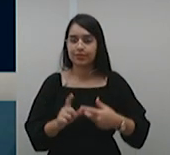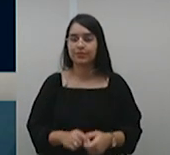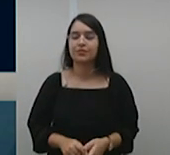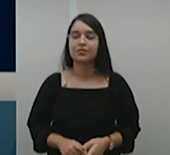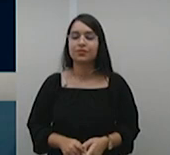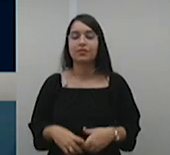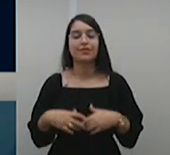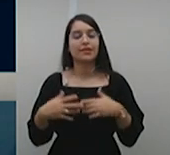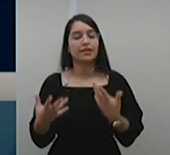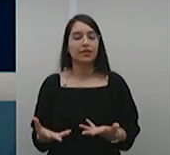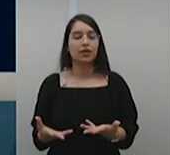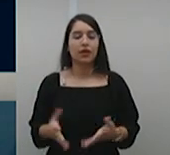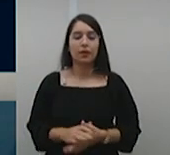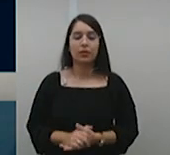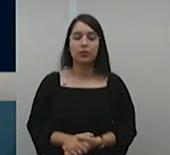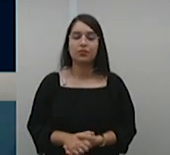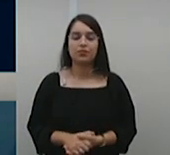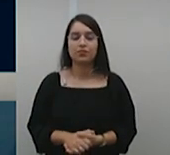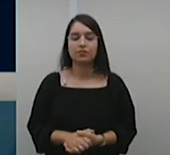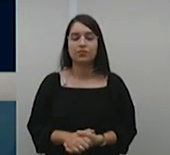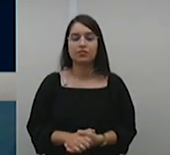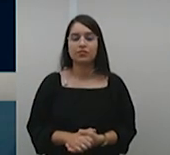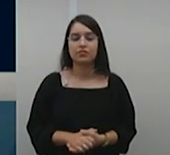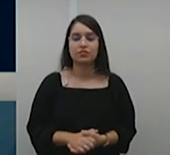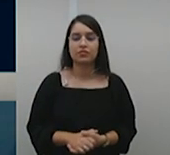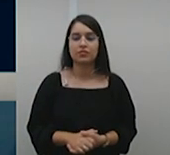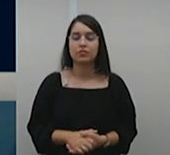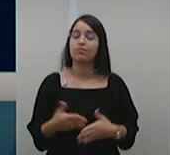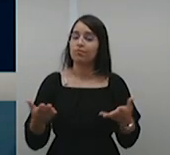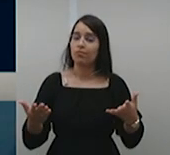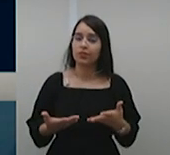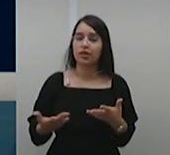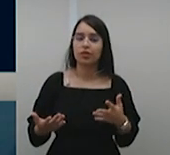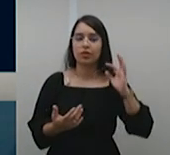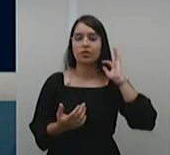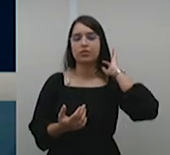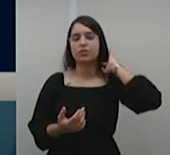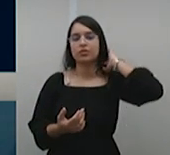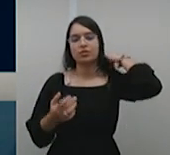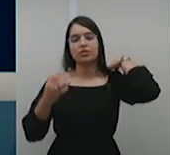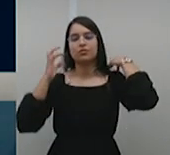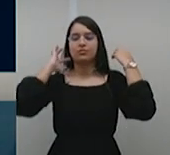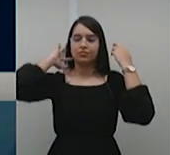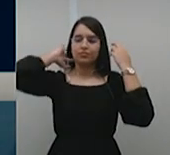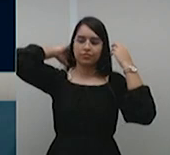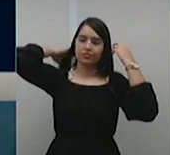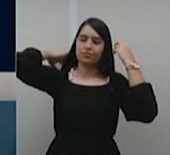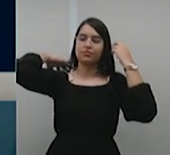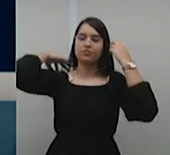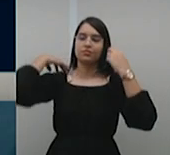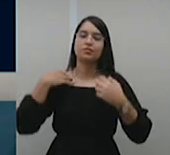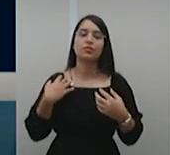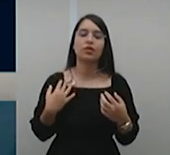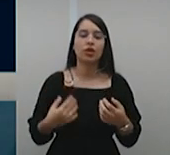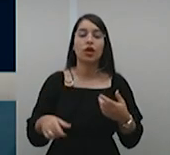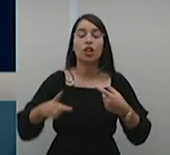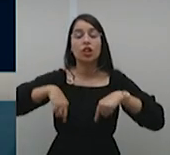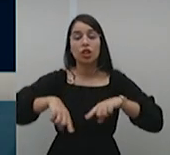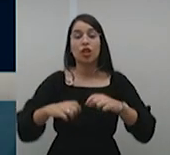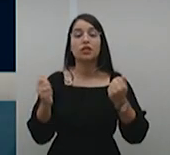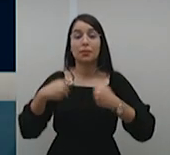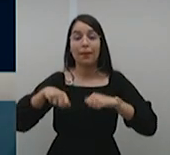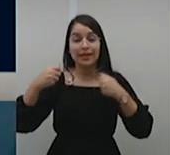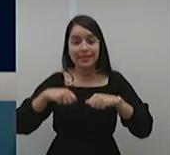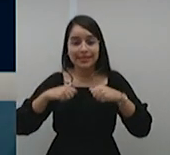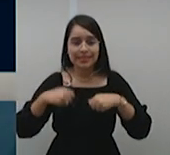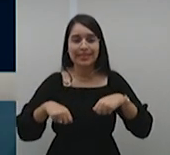Então, eu aqui entendo que nós devemos zelar